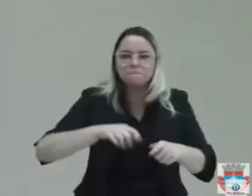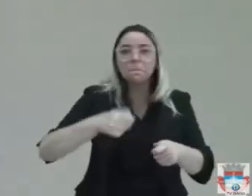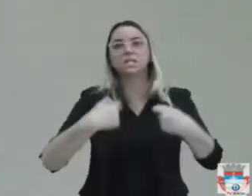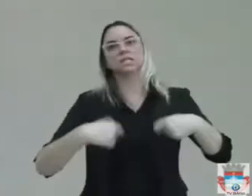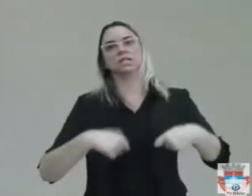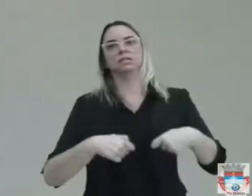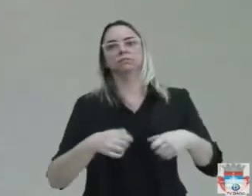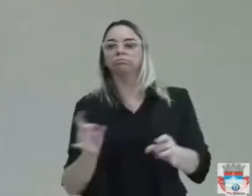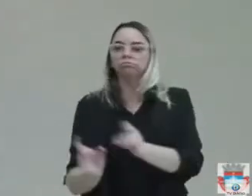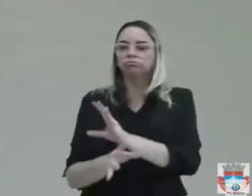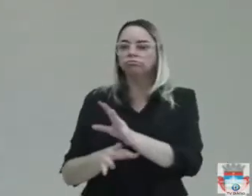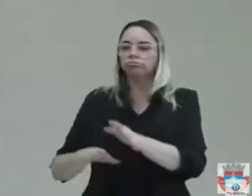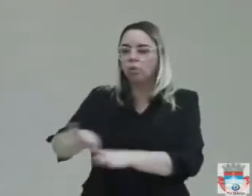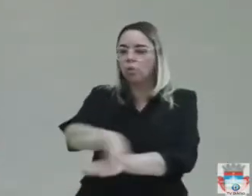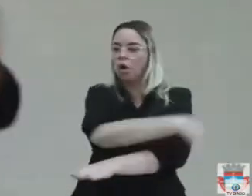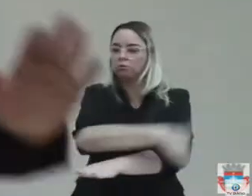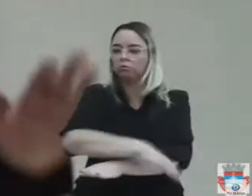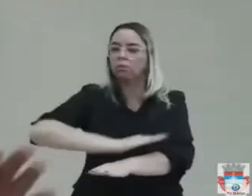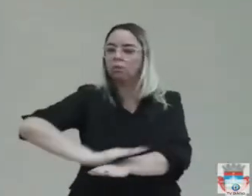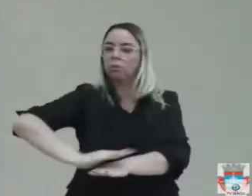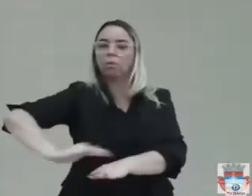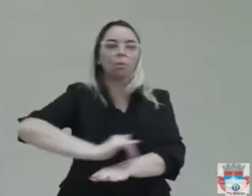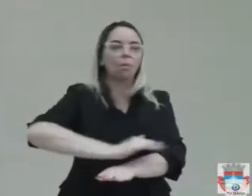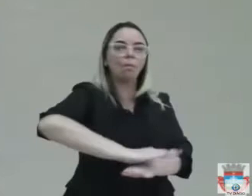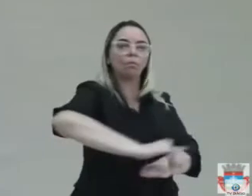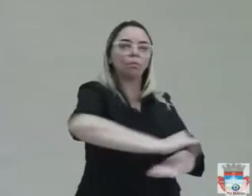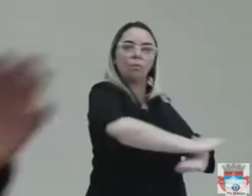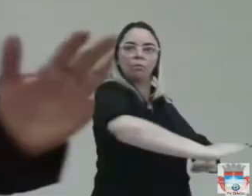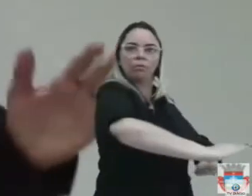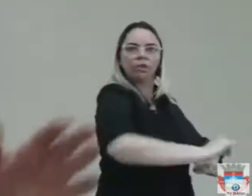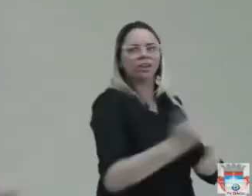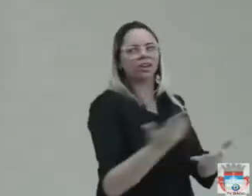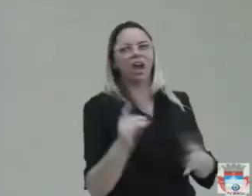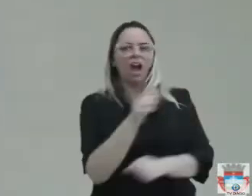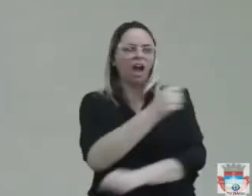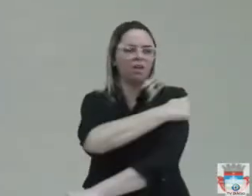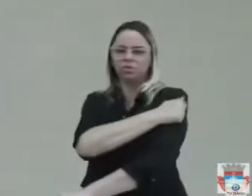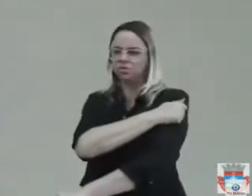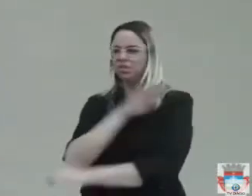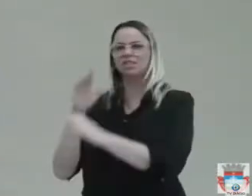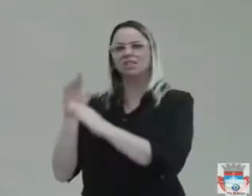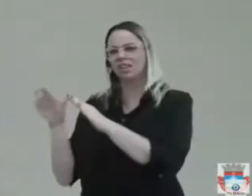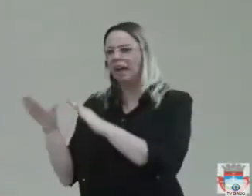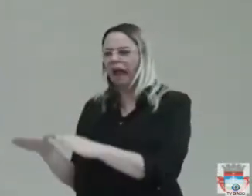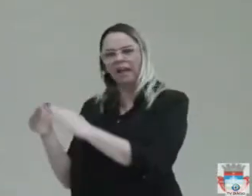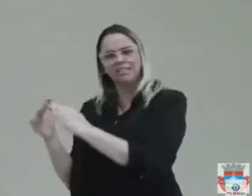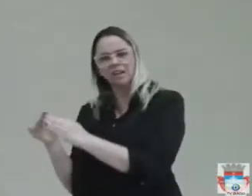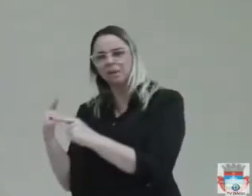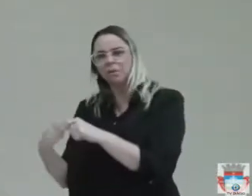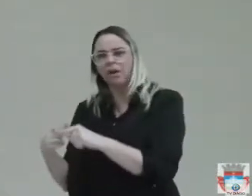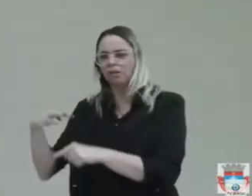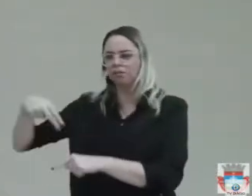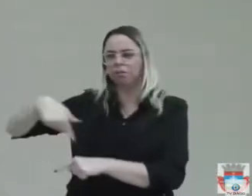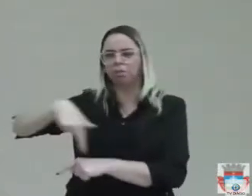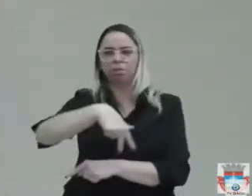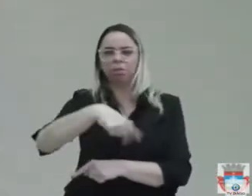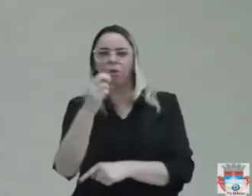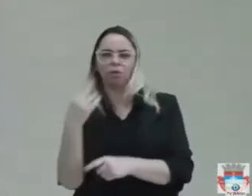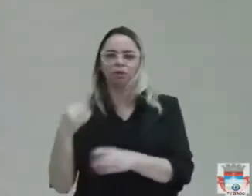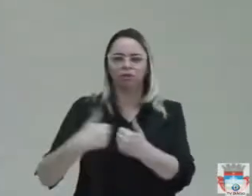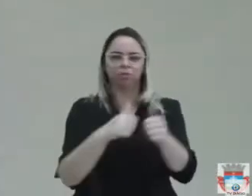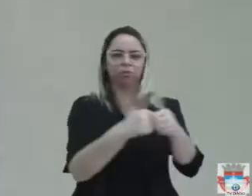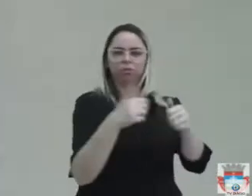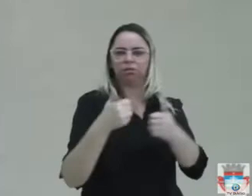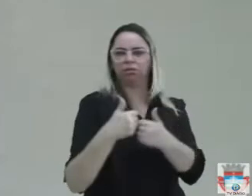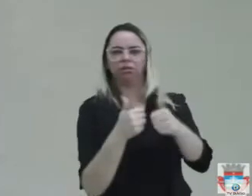do município. Não se admite mais alunos sem vir para a escola por conta de estrada, sem passar ônibus. Porque é só pegar